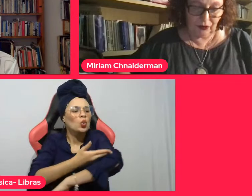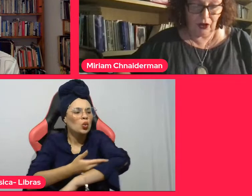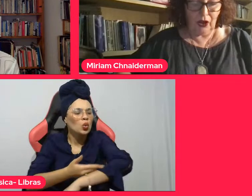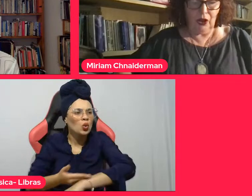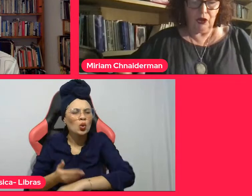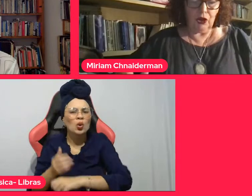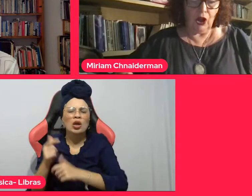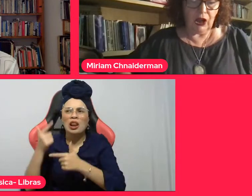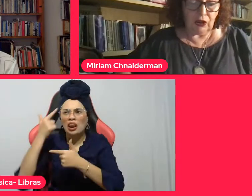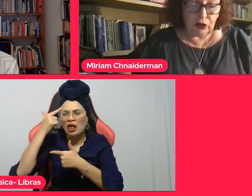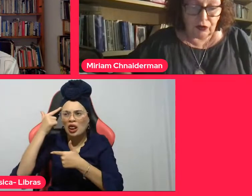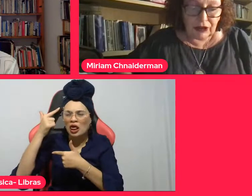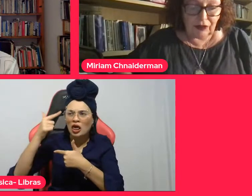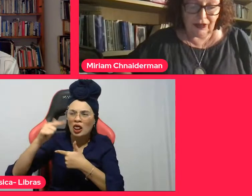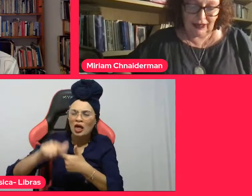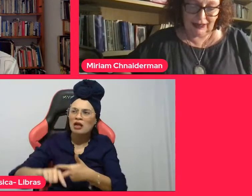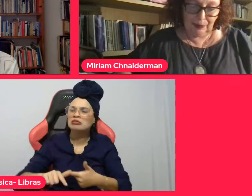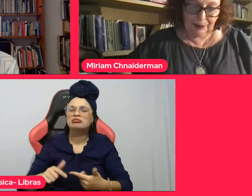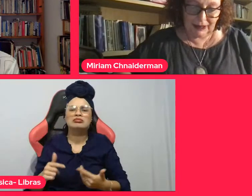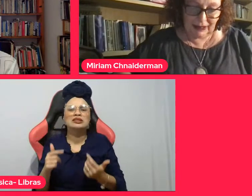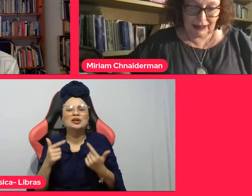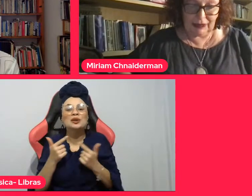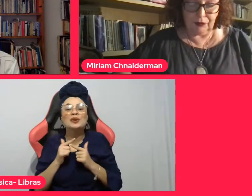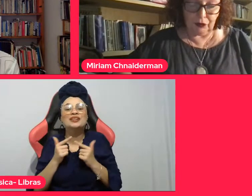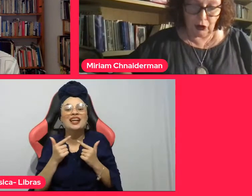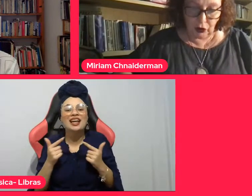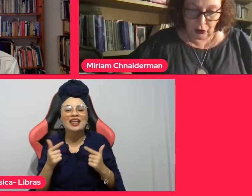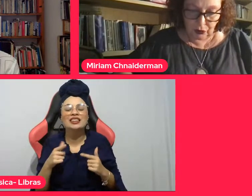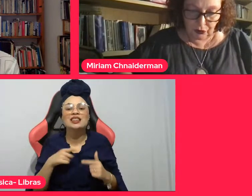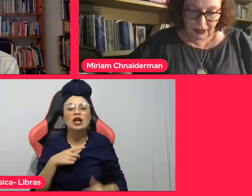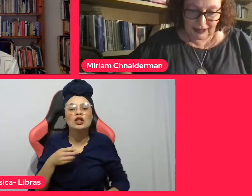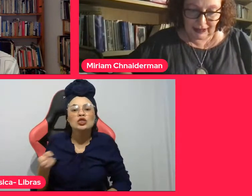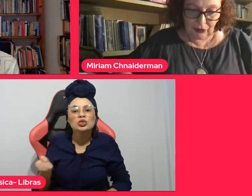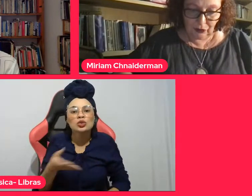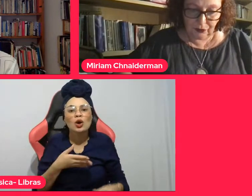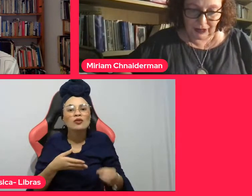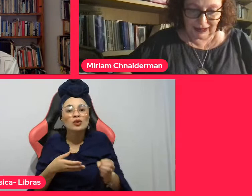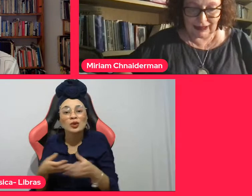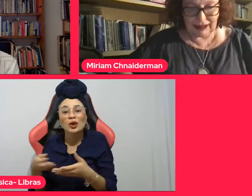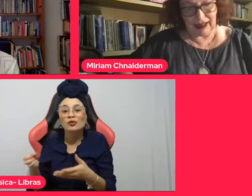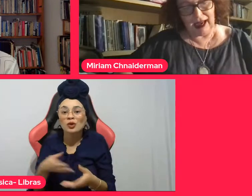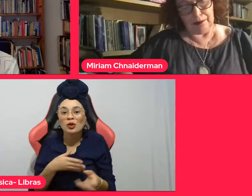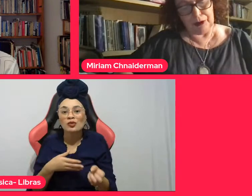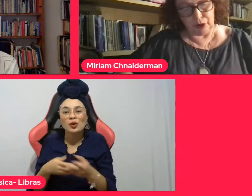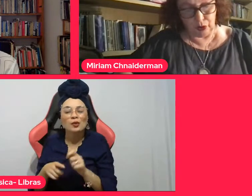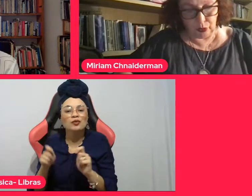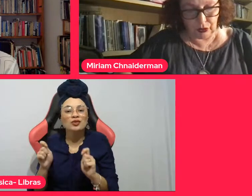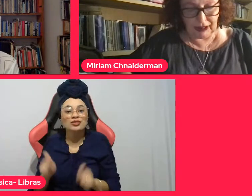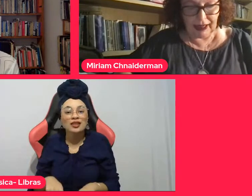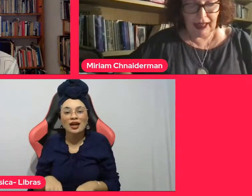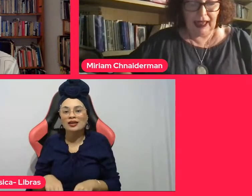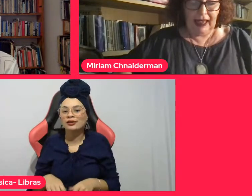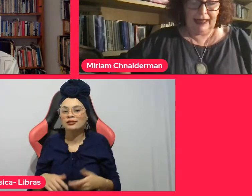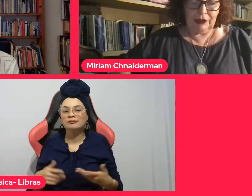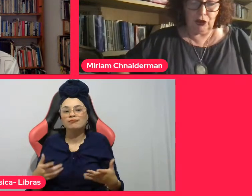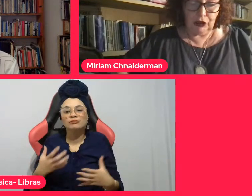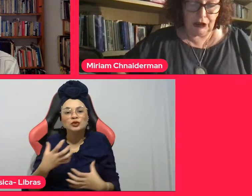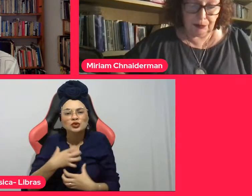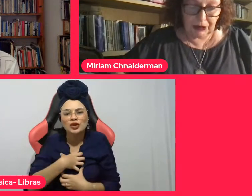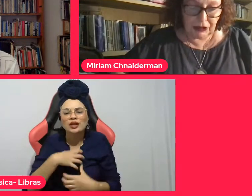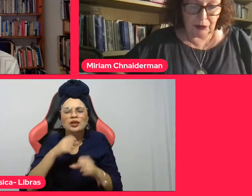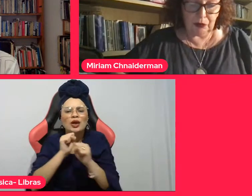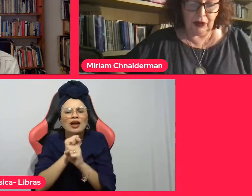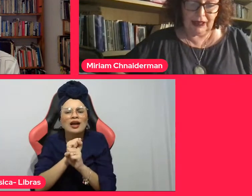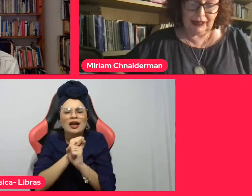moderno. Só contam esse apetite furioso, essa confiança absoluta, esse